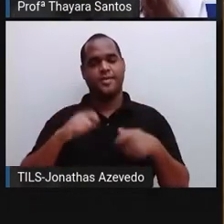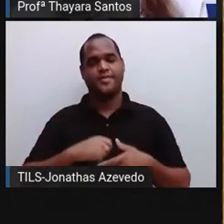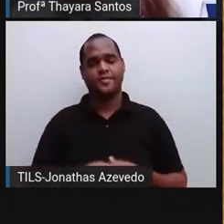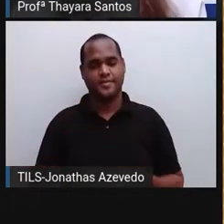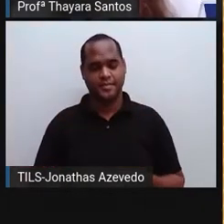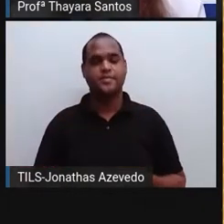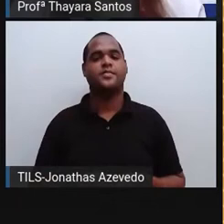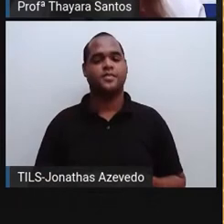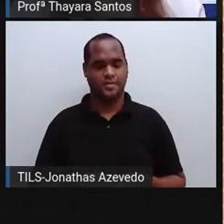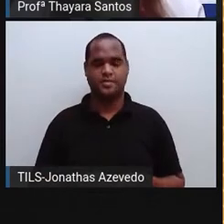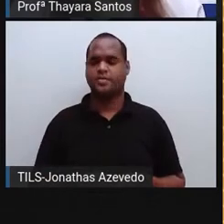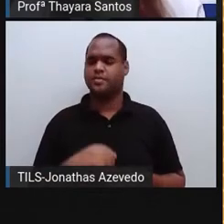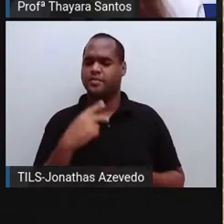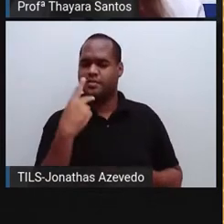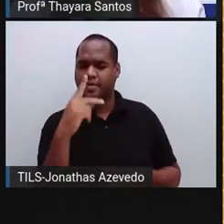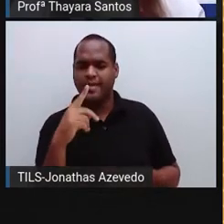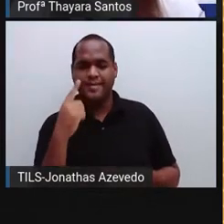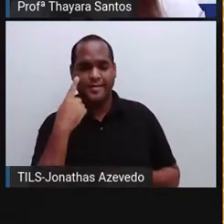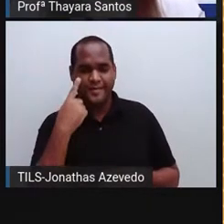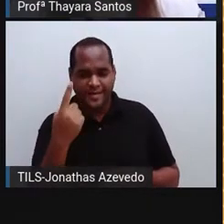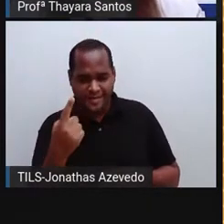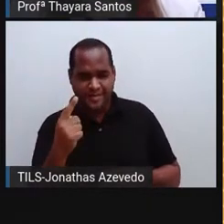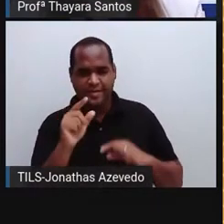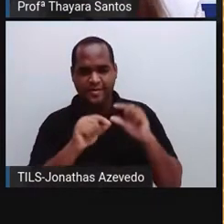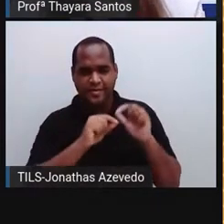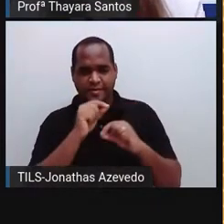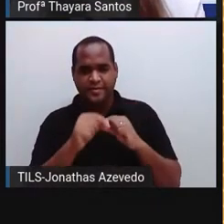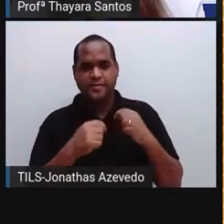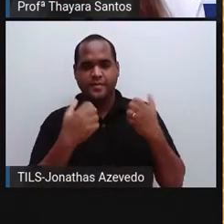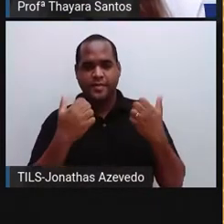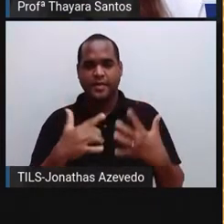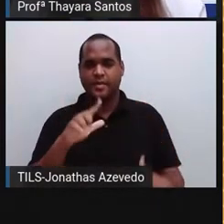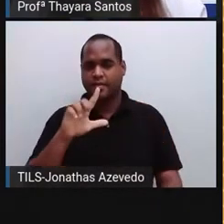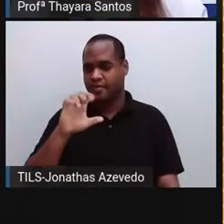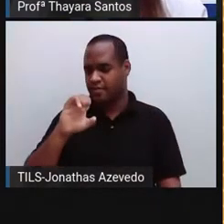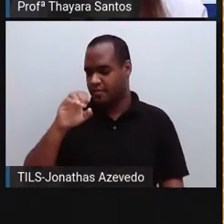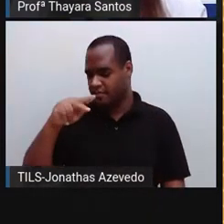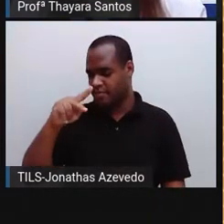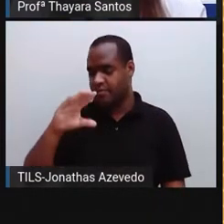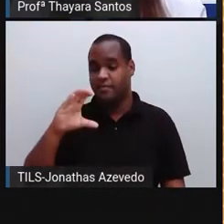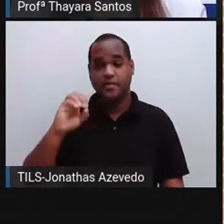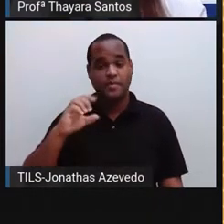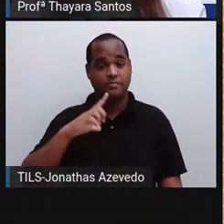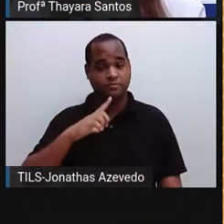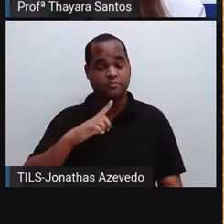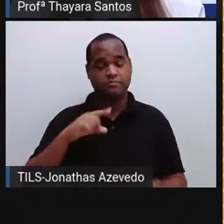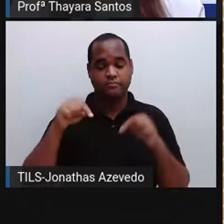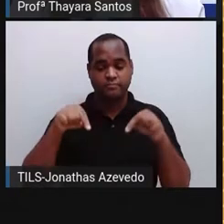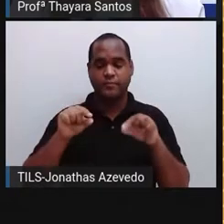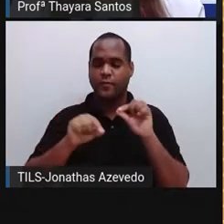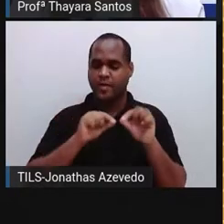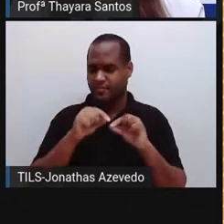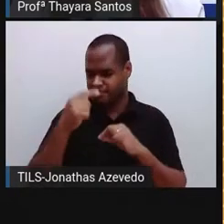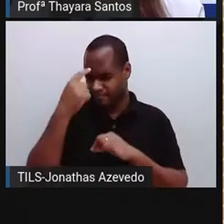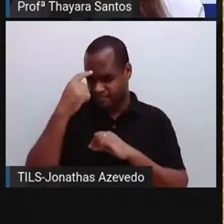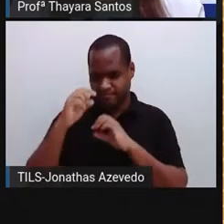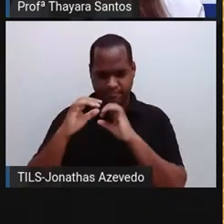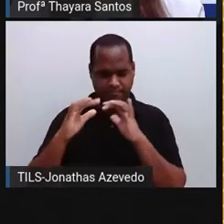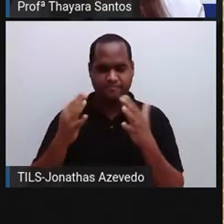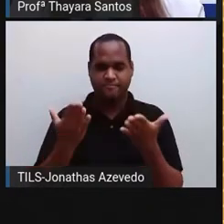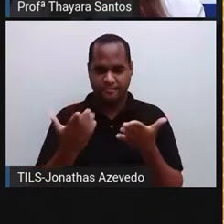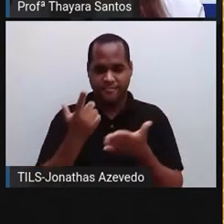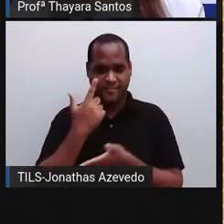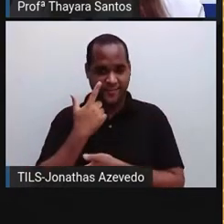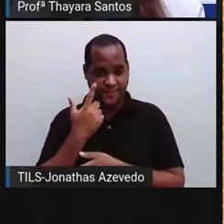Então, aqui só para vocês verem onde está esse sistema límbico. Então, aqui tem o cérebro, como vocês